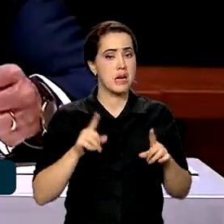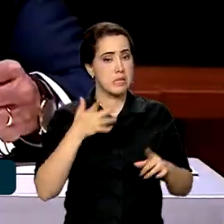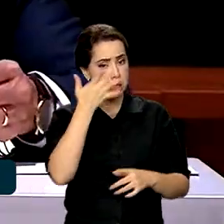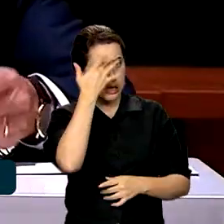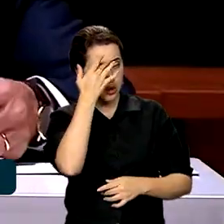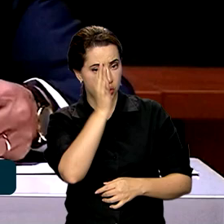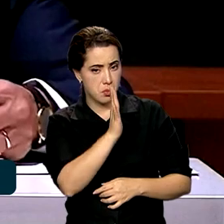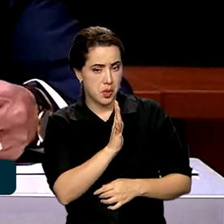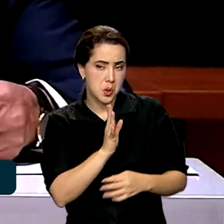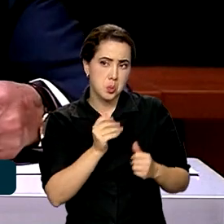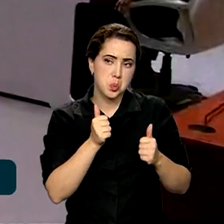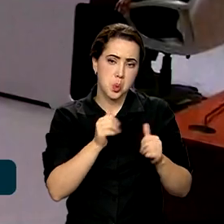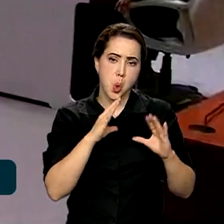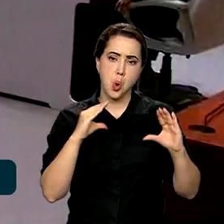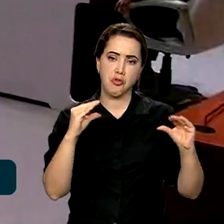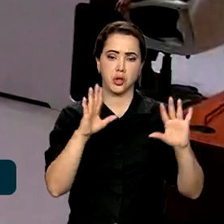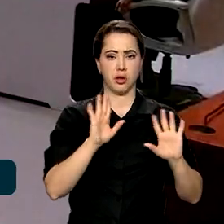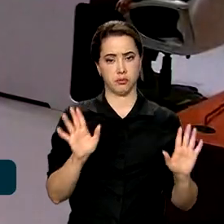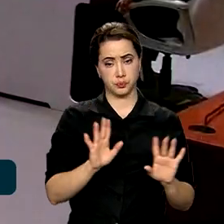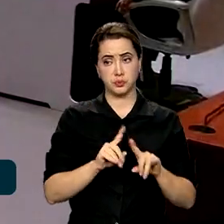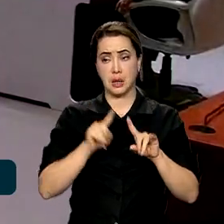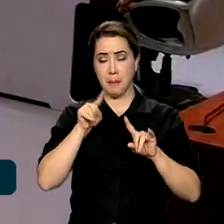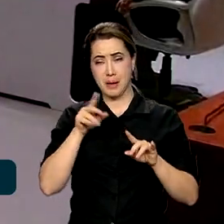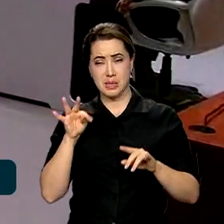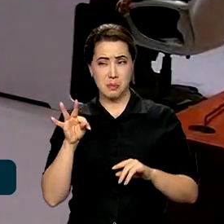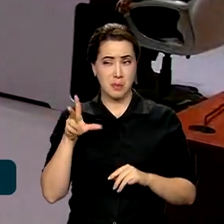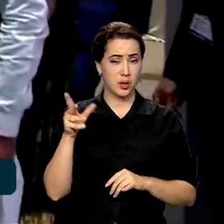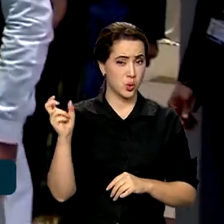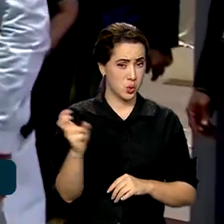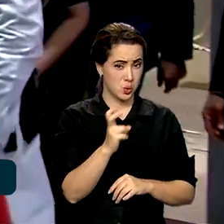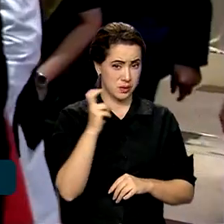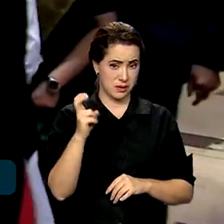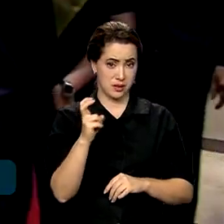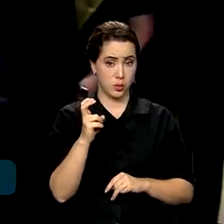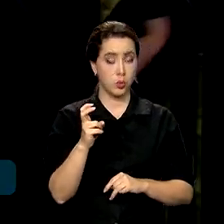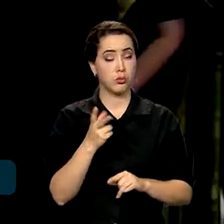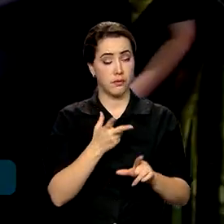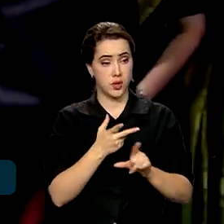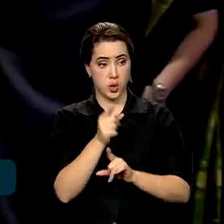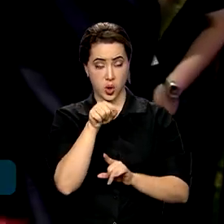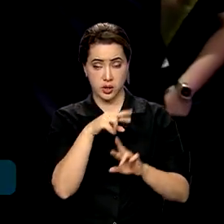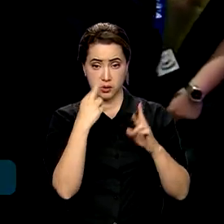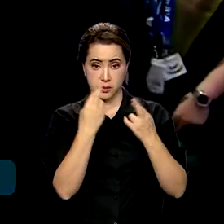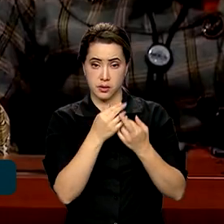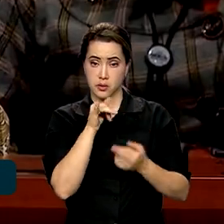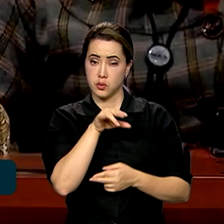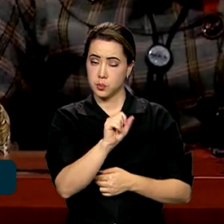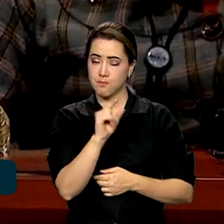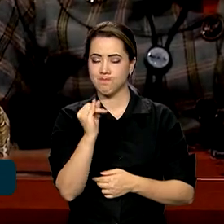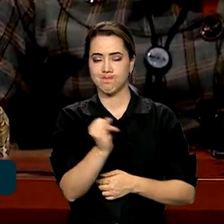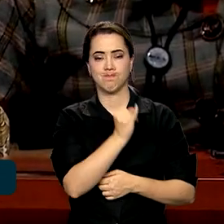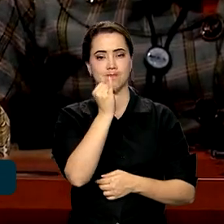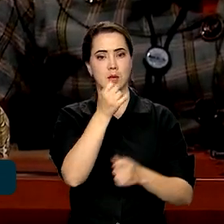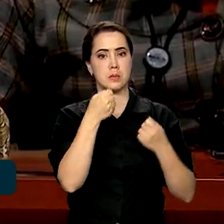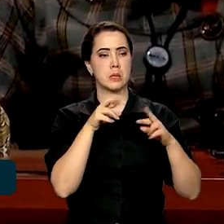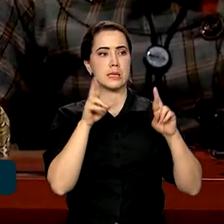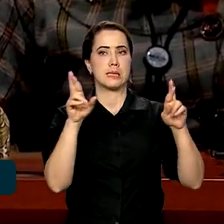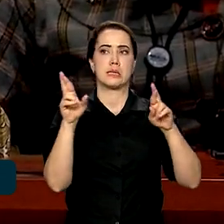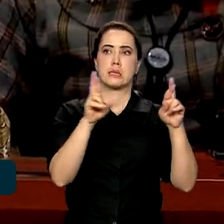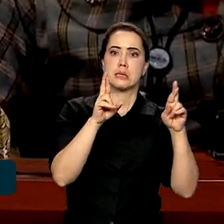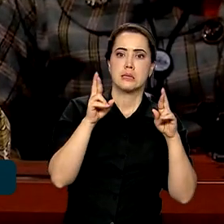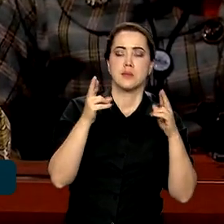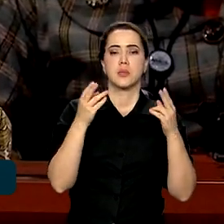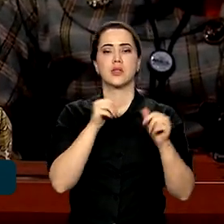mais confortável. Ainda assim, para todos, o sucesso dessa reunião do BRICS é muito importante. Existe uma expectativa real de